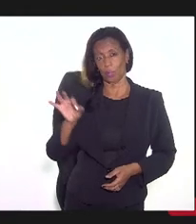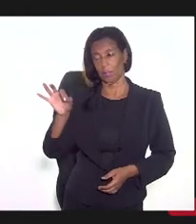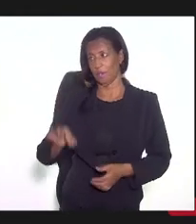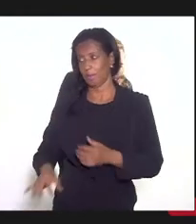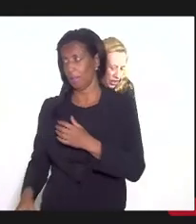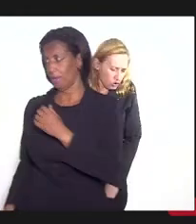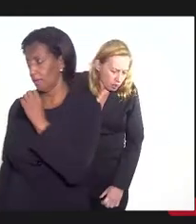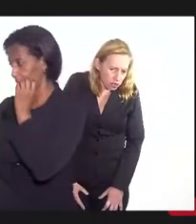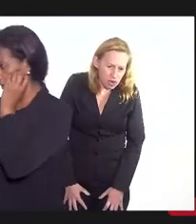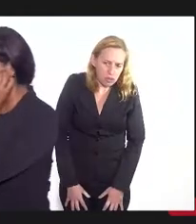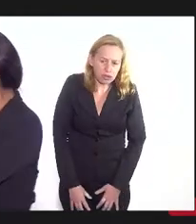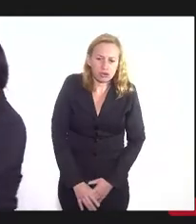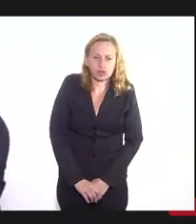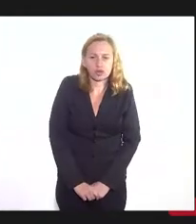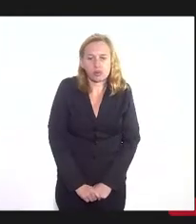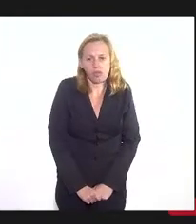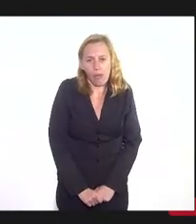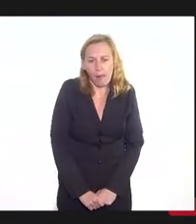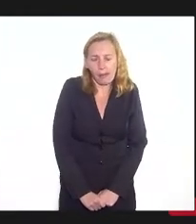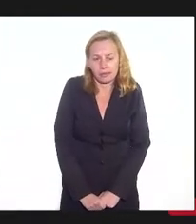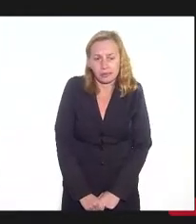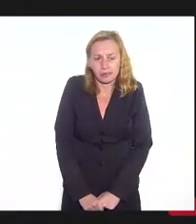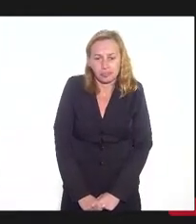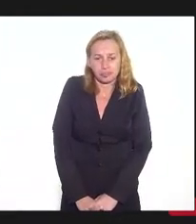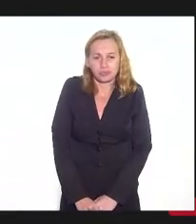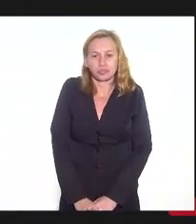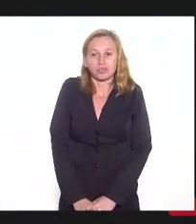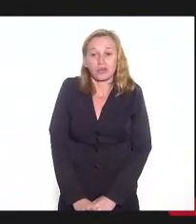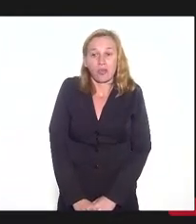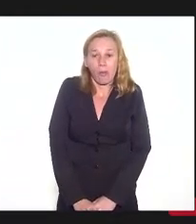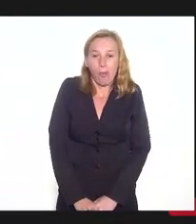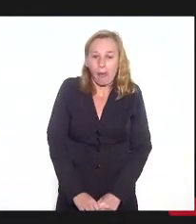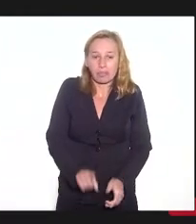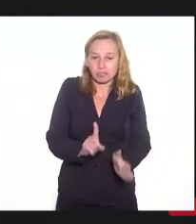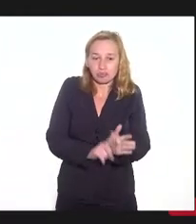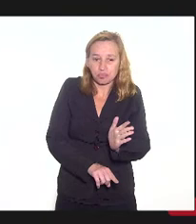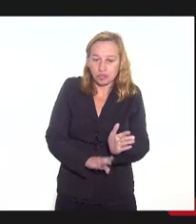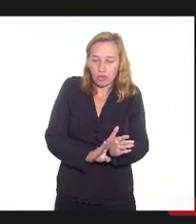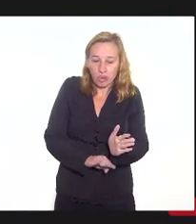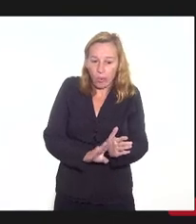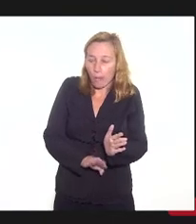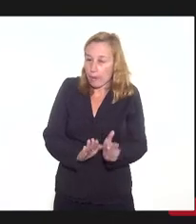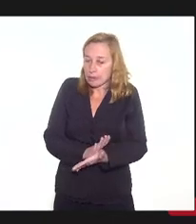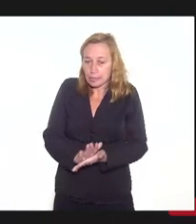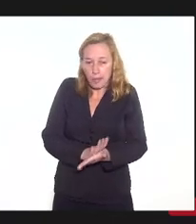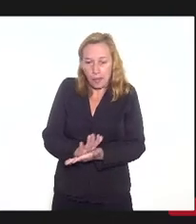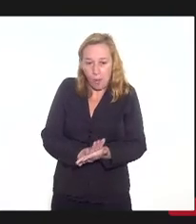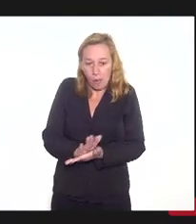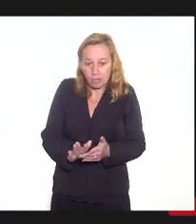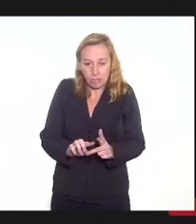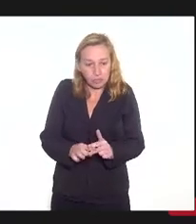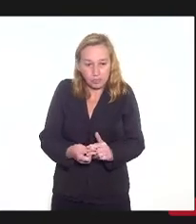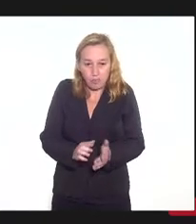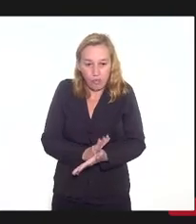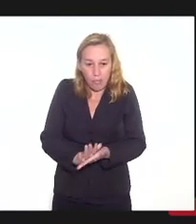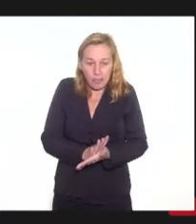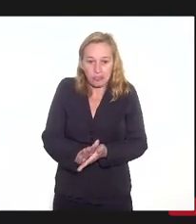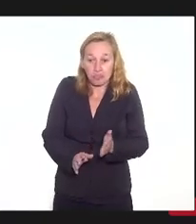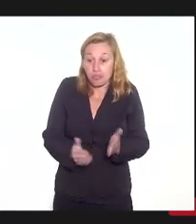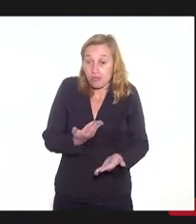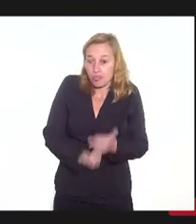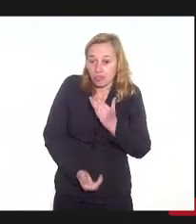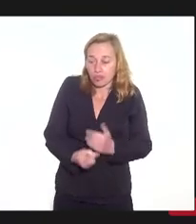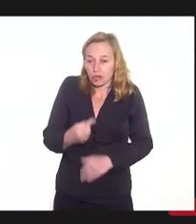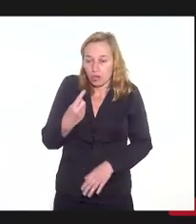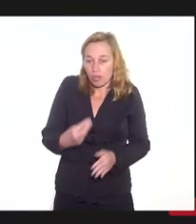Porque ele não desconta nada, ele não tem reajuste, ainda vai perder duas vezes ou três vezes